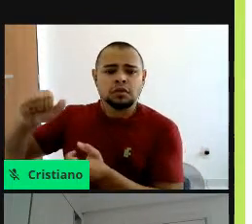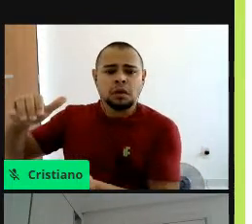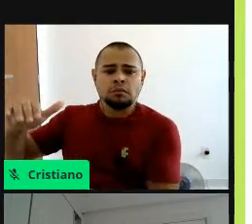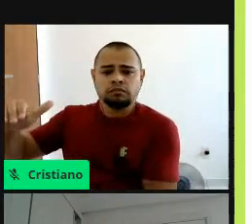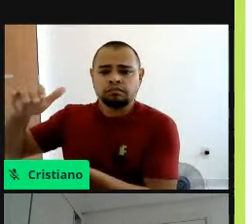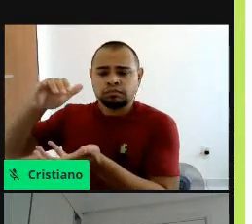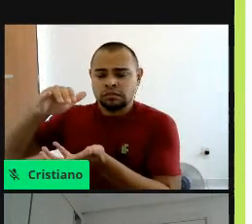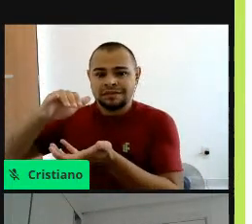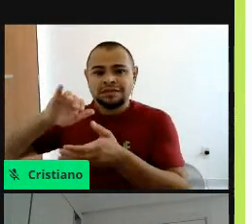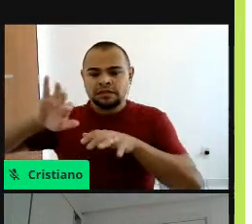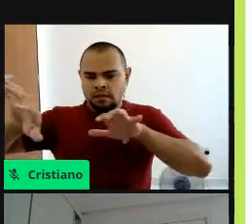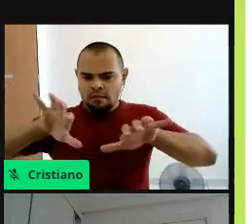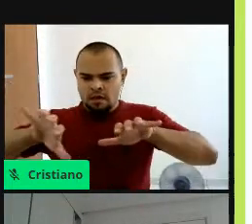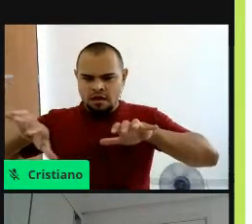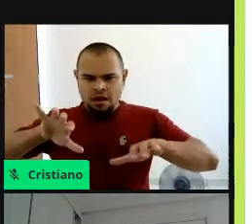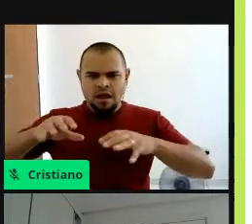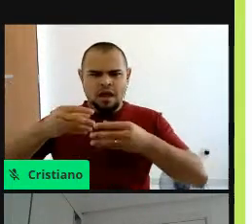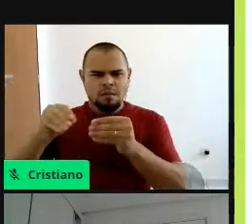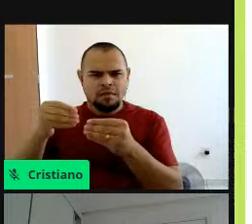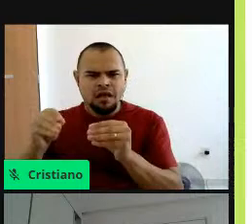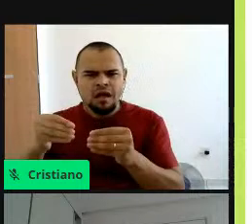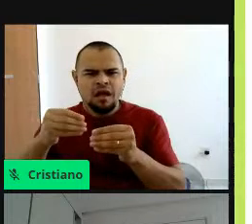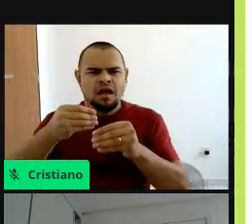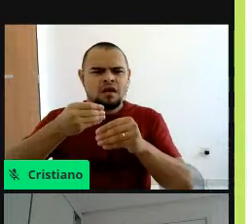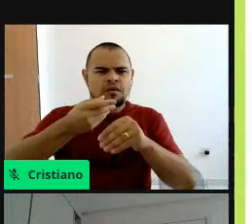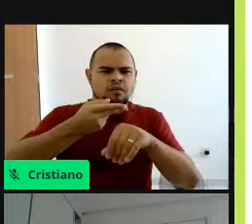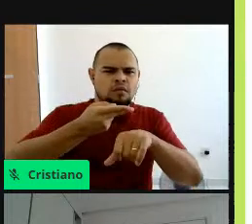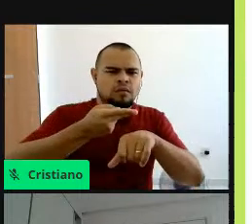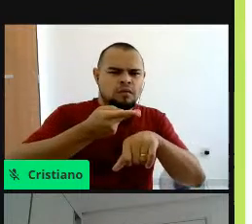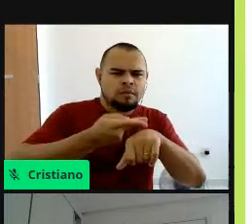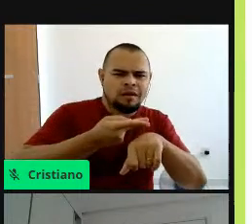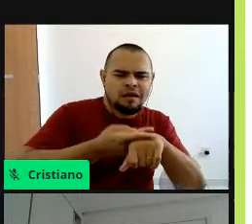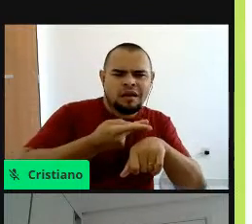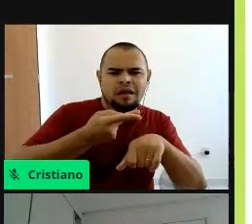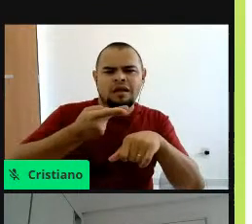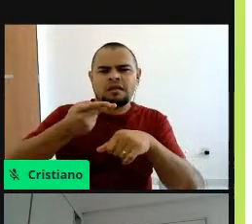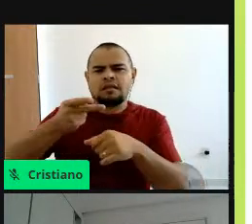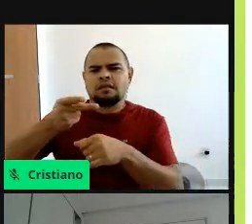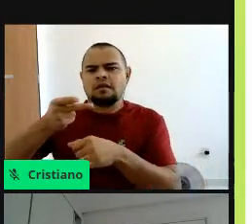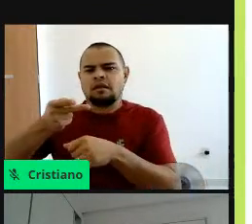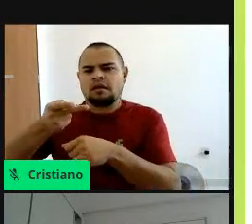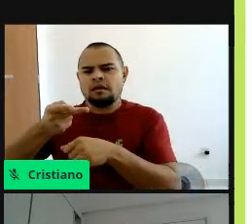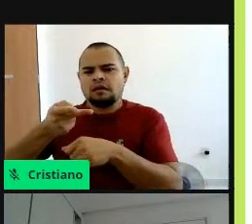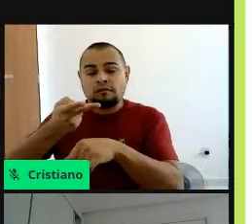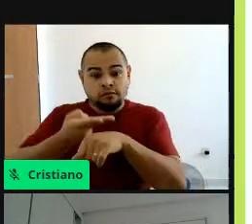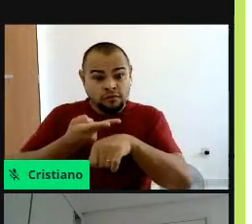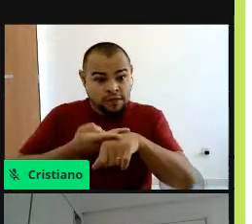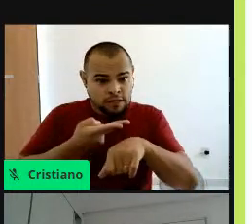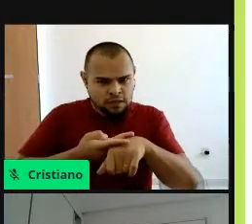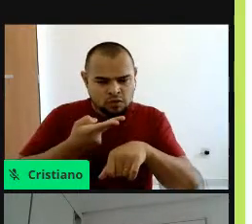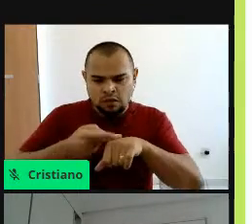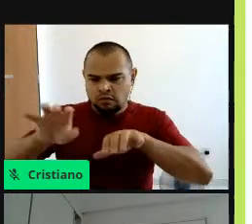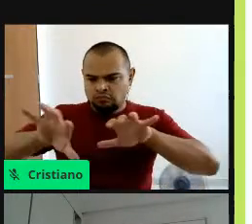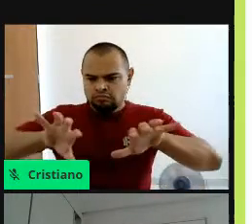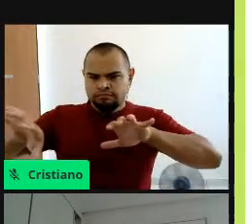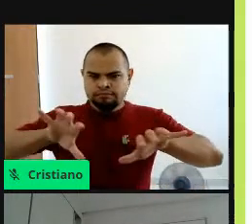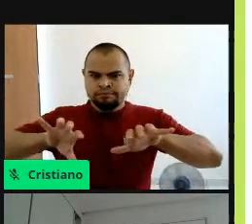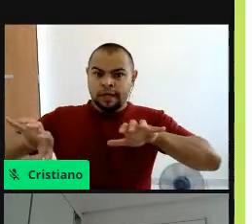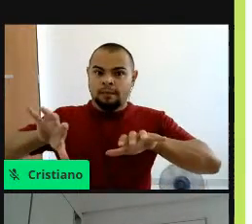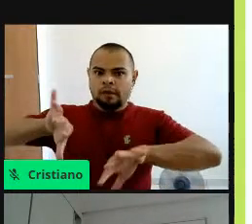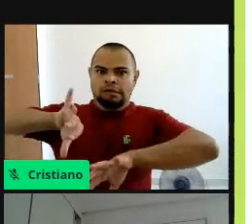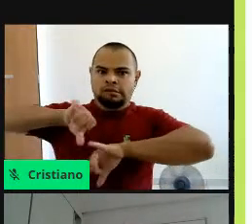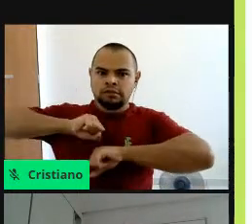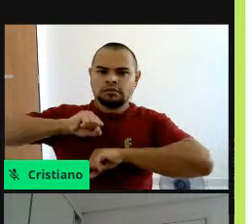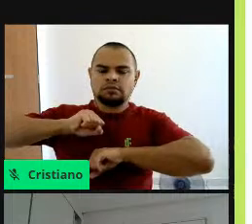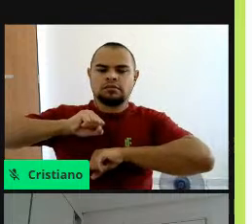separar, na hora de fazer esse reaproveitamento, essa triagem, de se contaminar com algo que foi destinado a eles. Então,